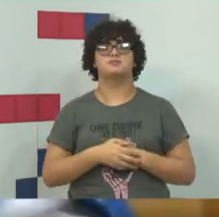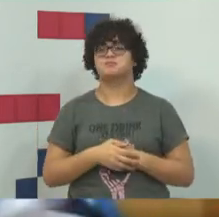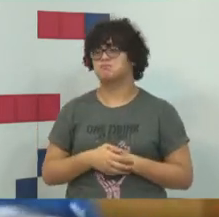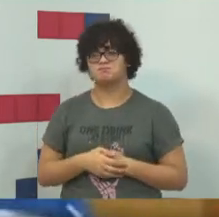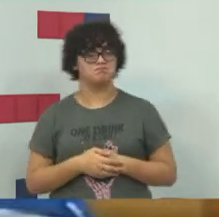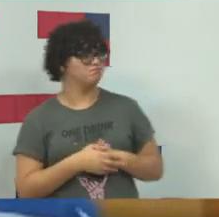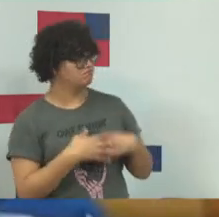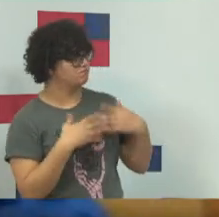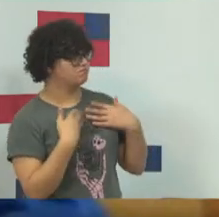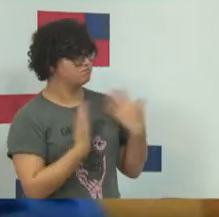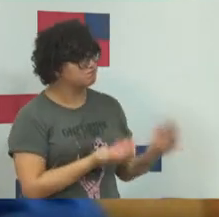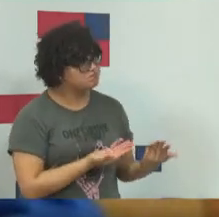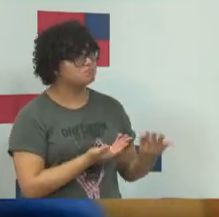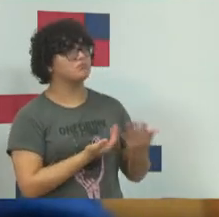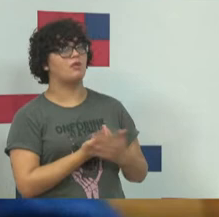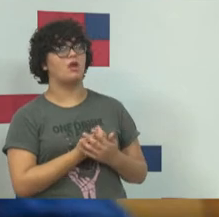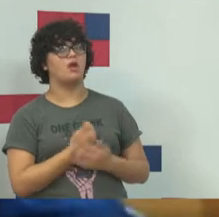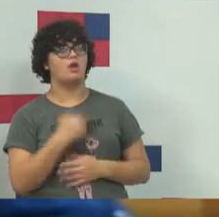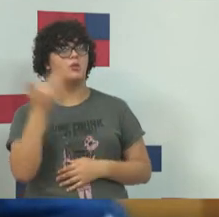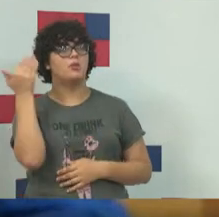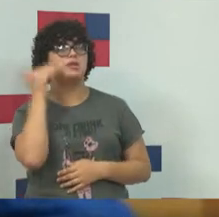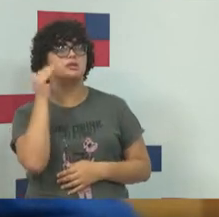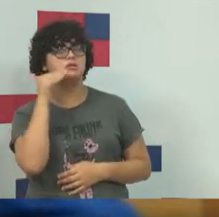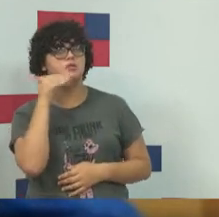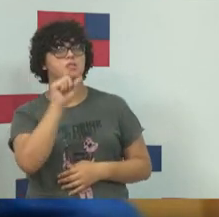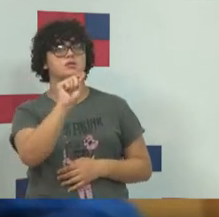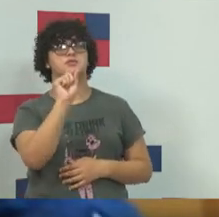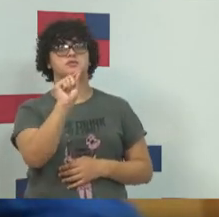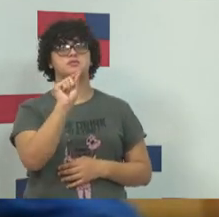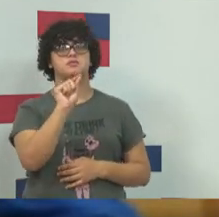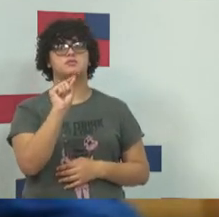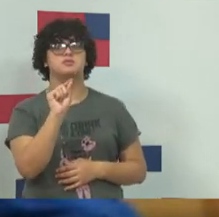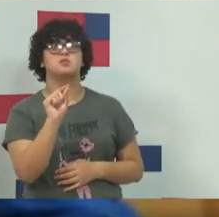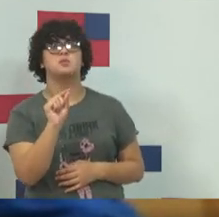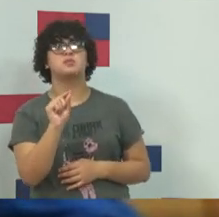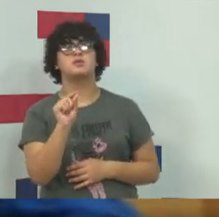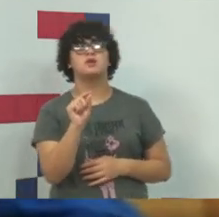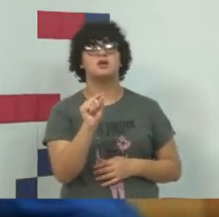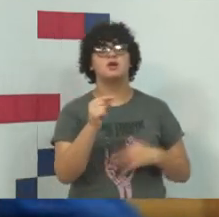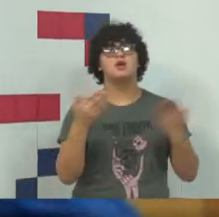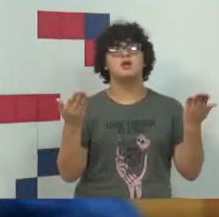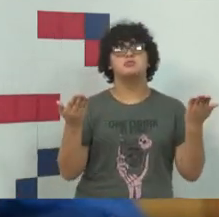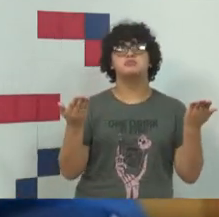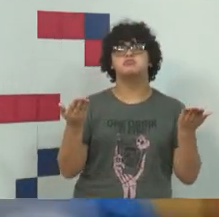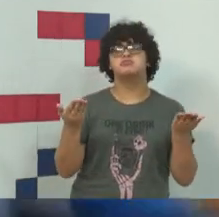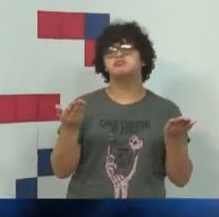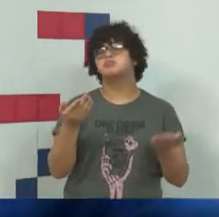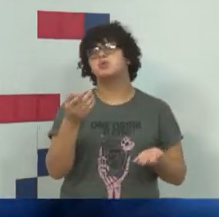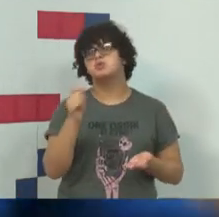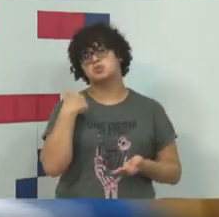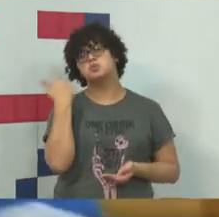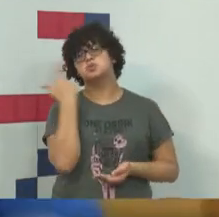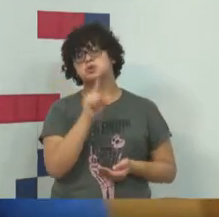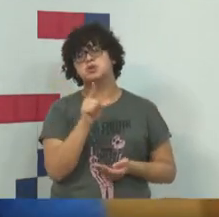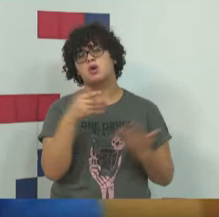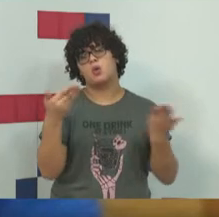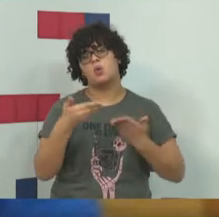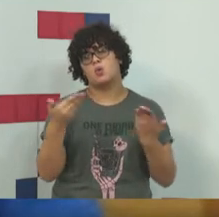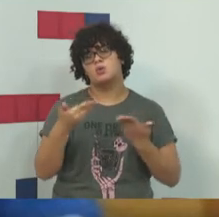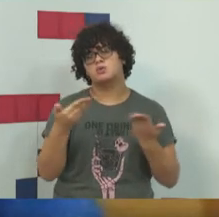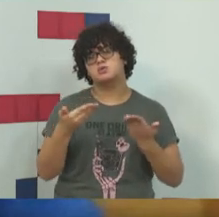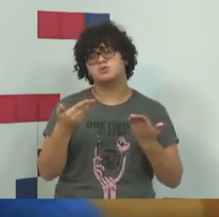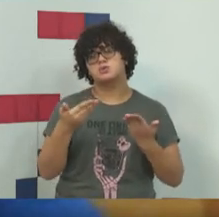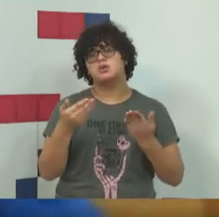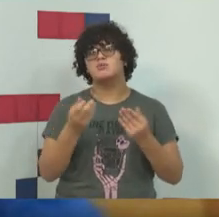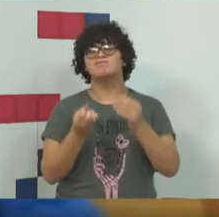Reinaldo, eu entendo que a gente conseguiu por força aí dos